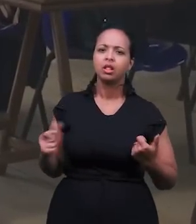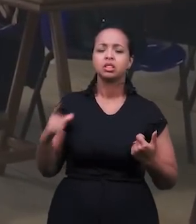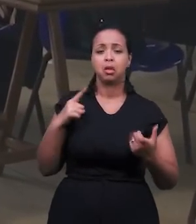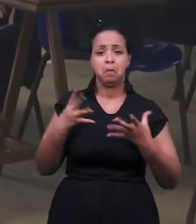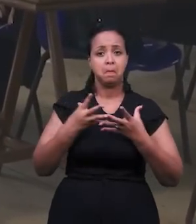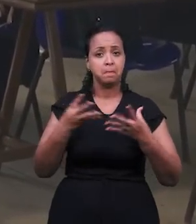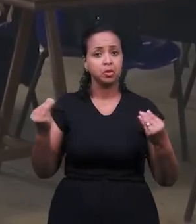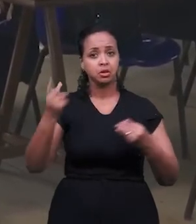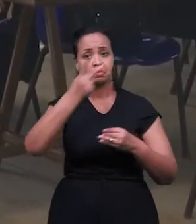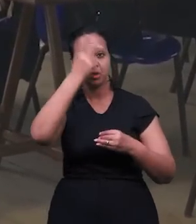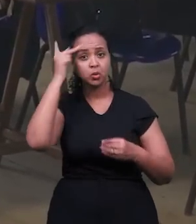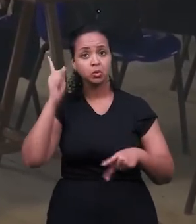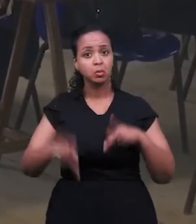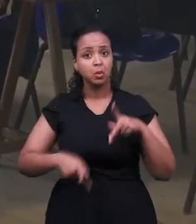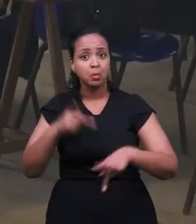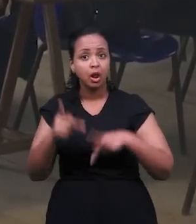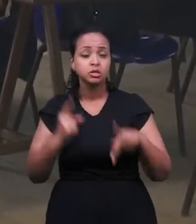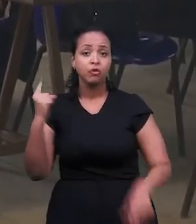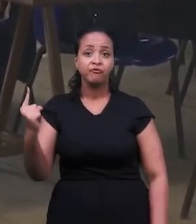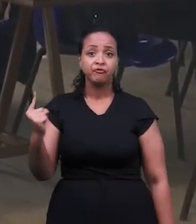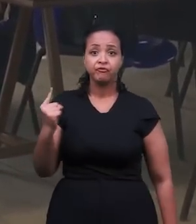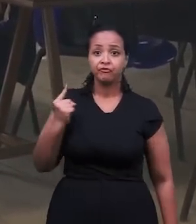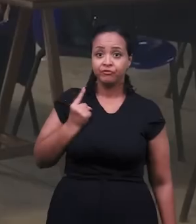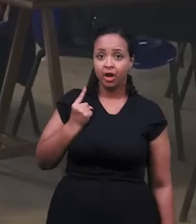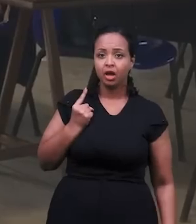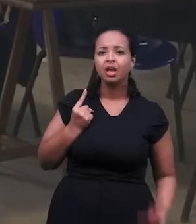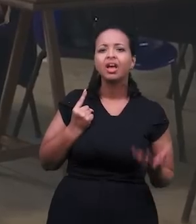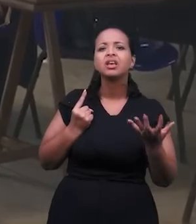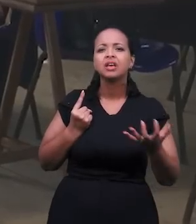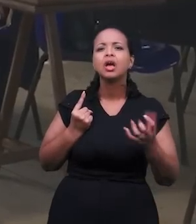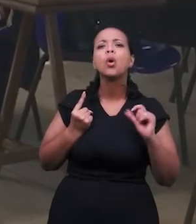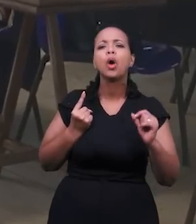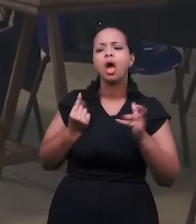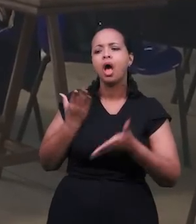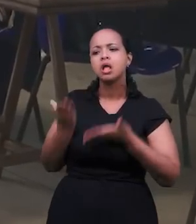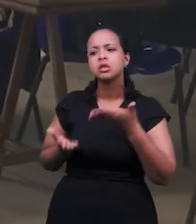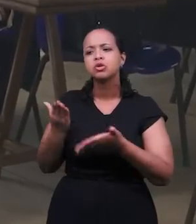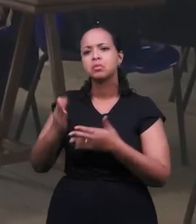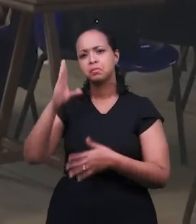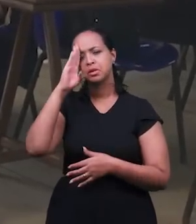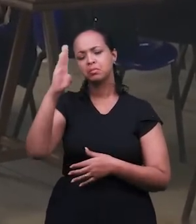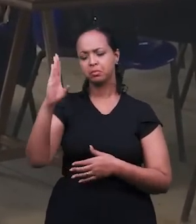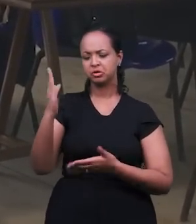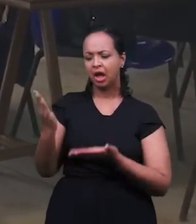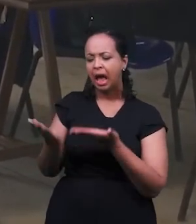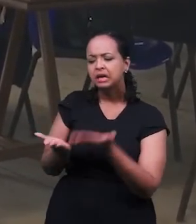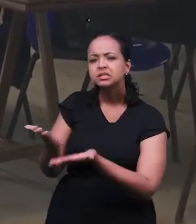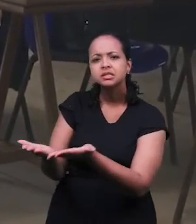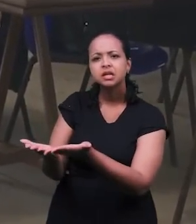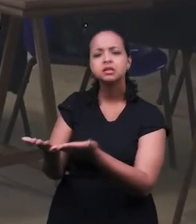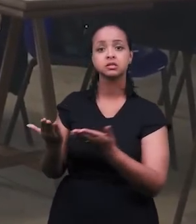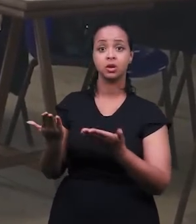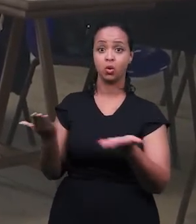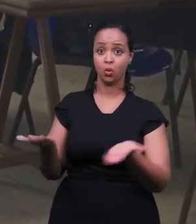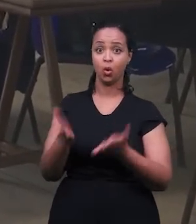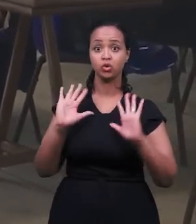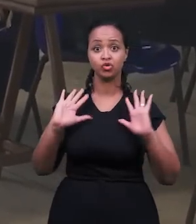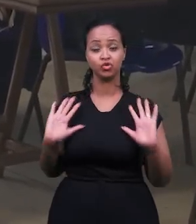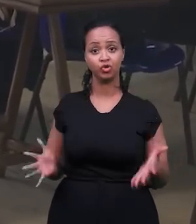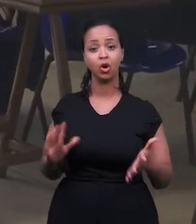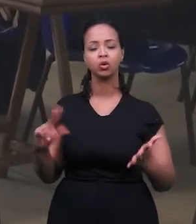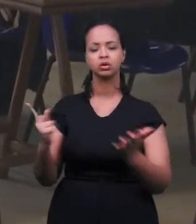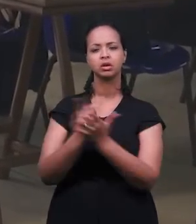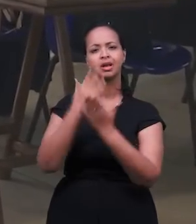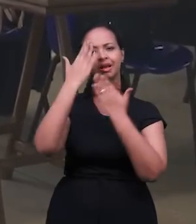Tem bastante pessoas da população vindo, buscando atendimento, principalmente na área assistencial. Hoje nós